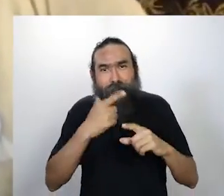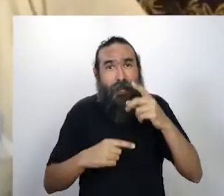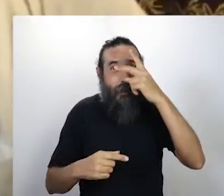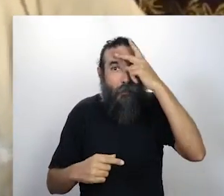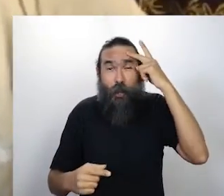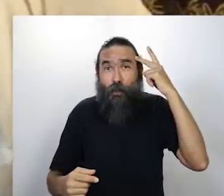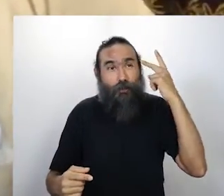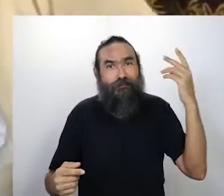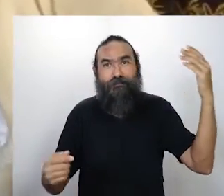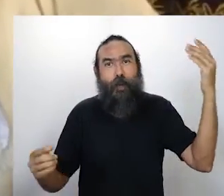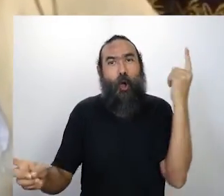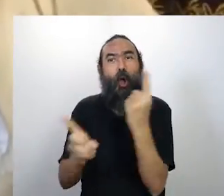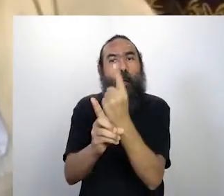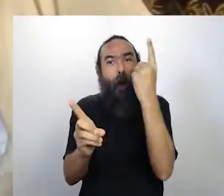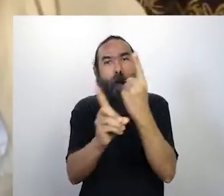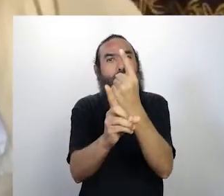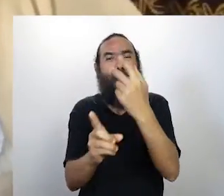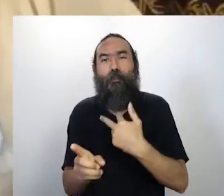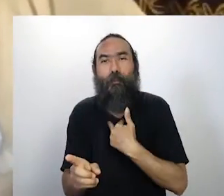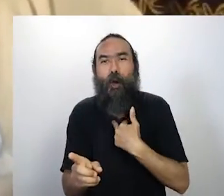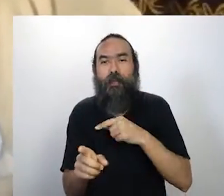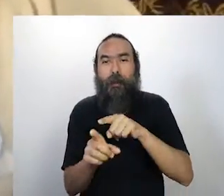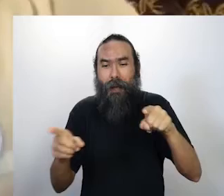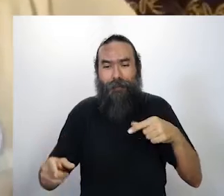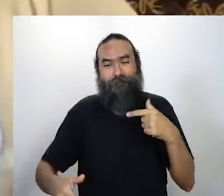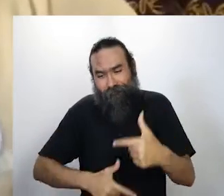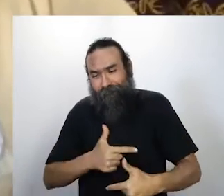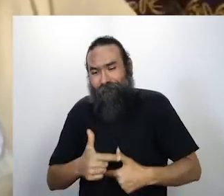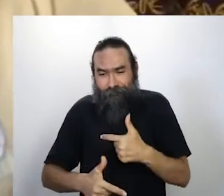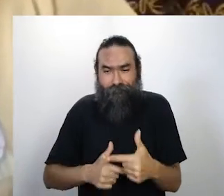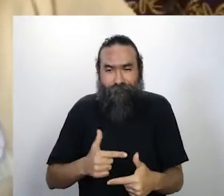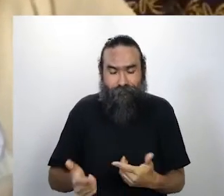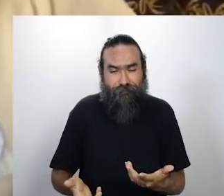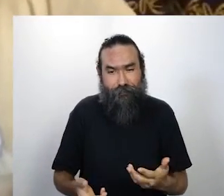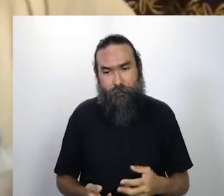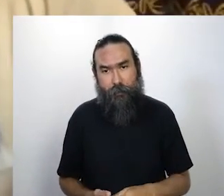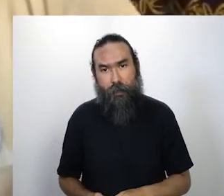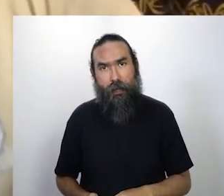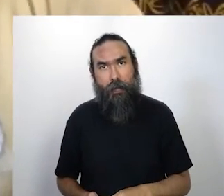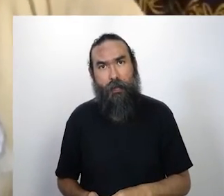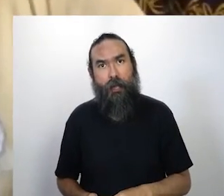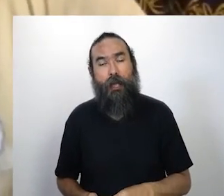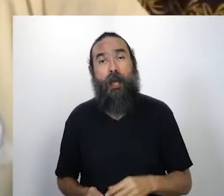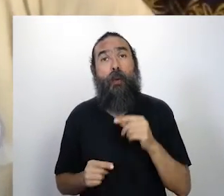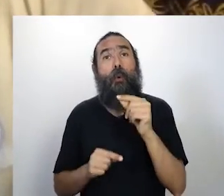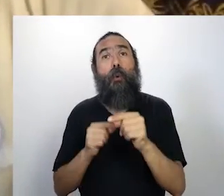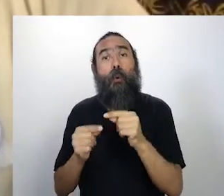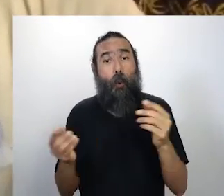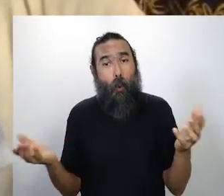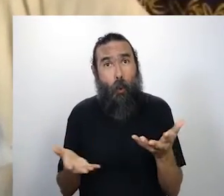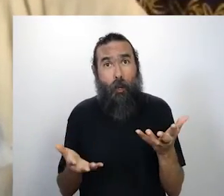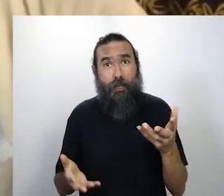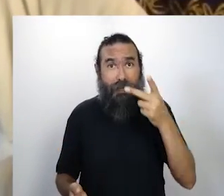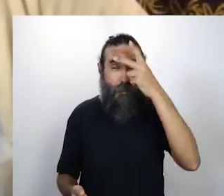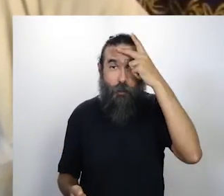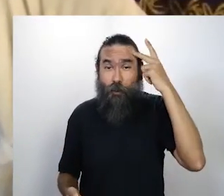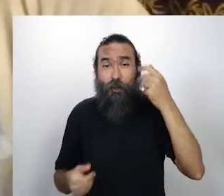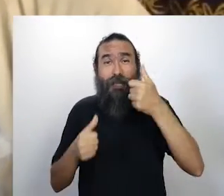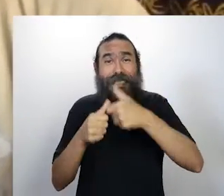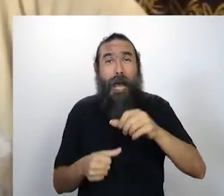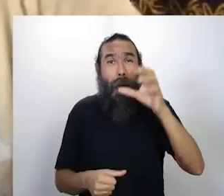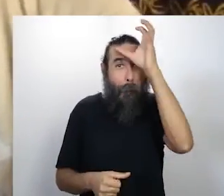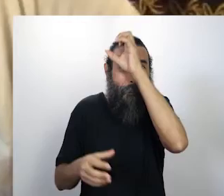Essa é minha sensação atualmente, é isso, de que as pessoas estão aprendendo a fazer escondido,